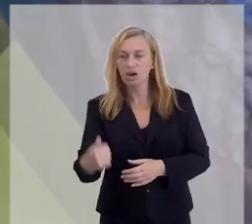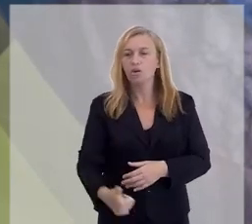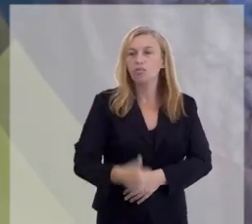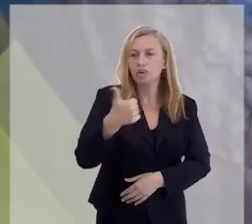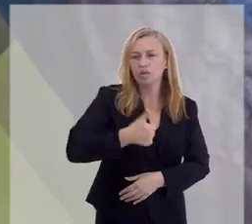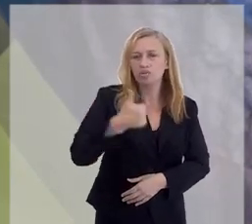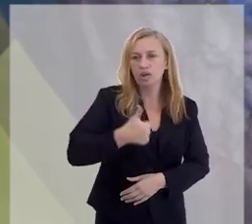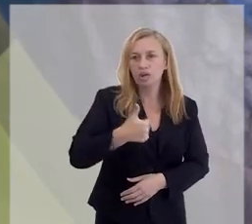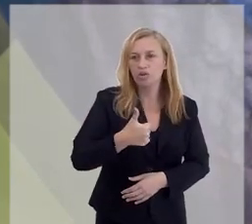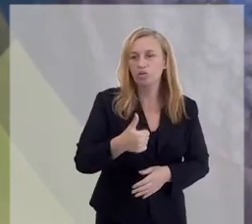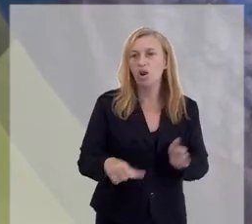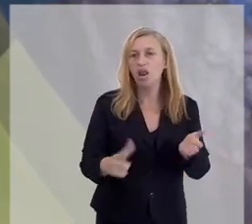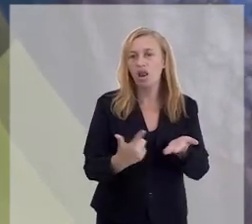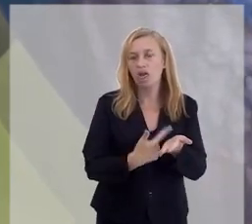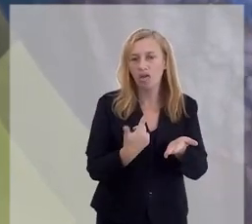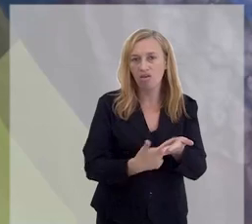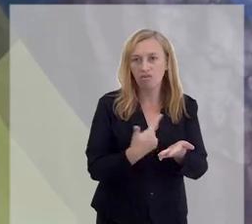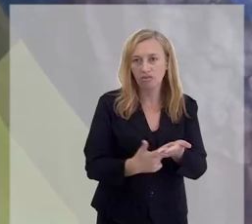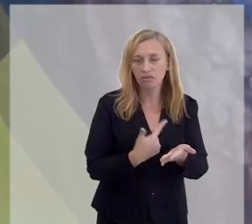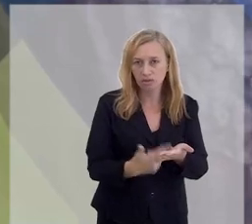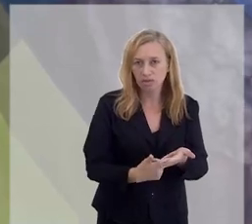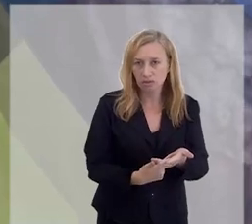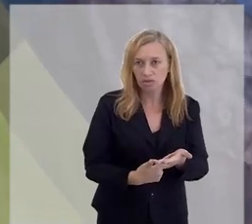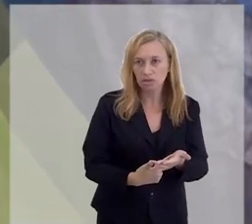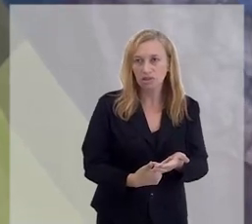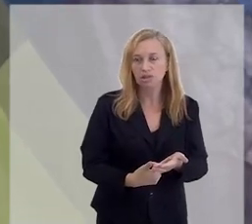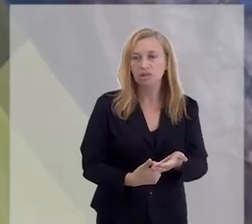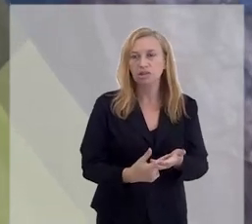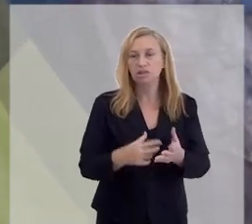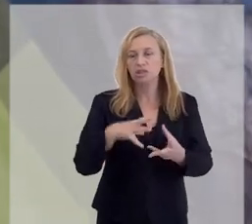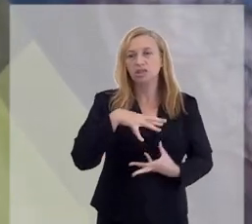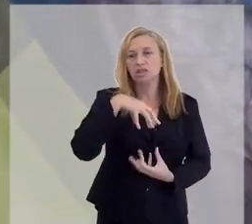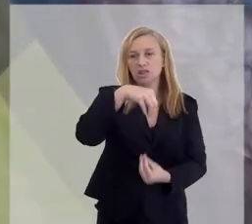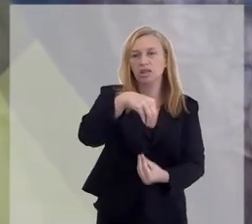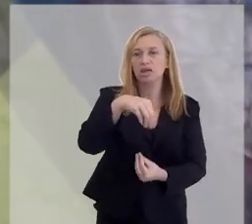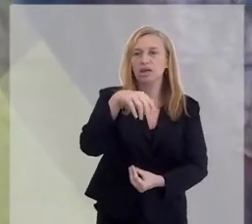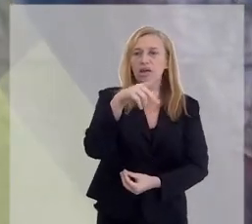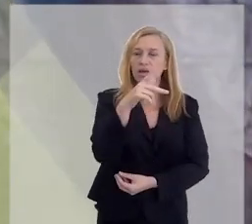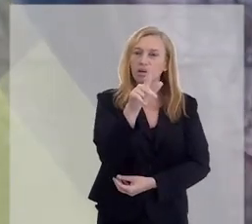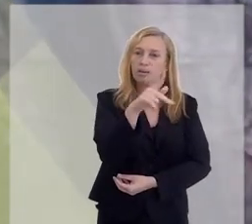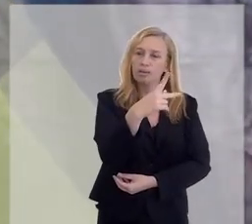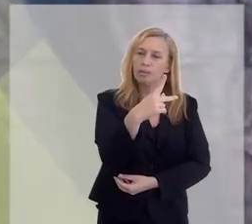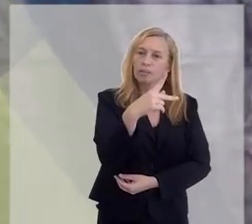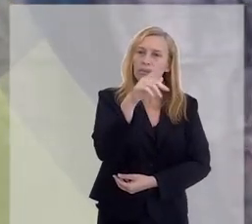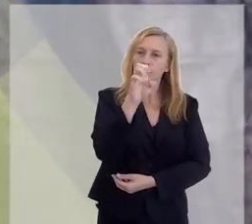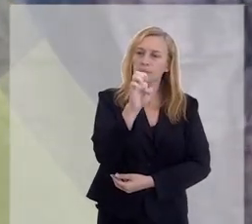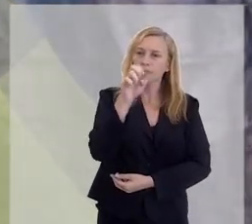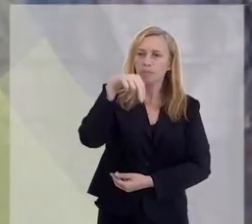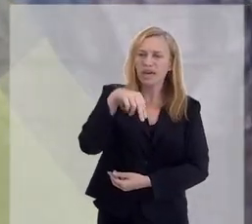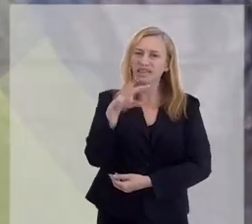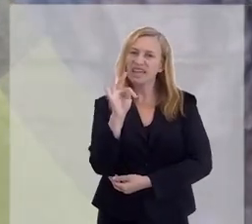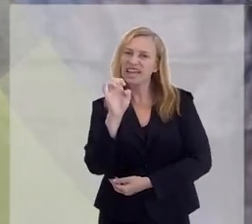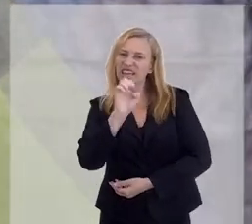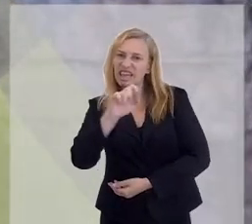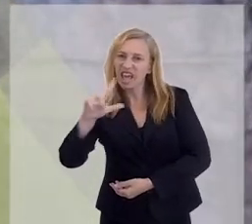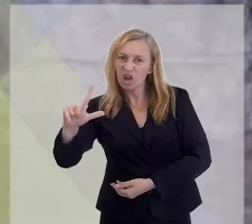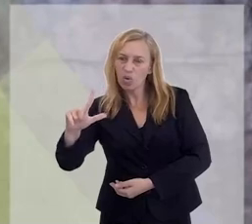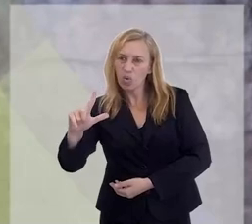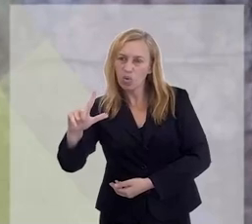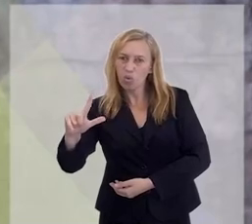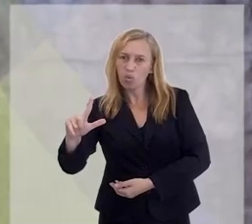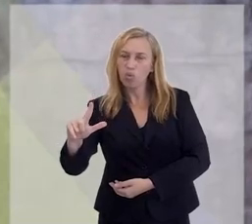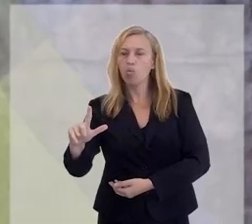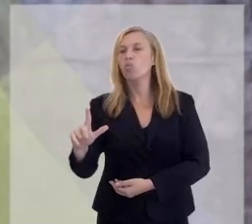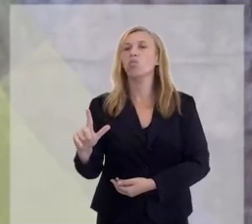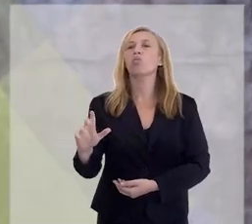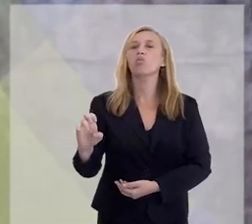primeiro livro. Então forma um conjunto de cinco livros, que a gente chama Pentateuco Kardeciano, em que ele vai